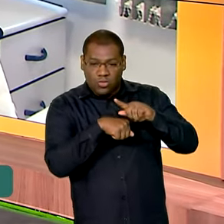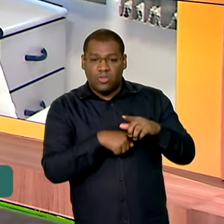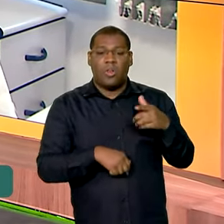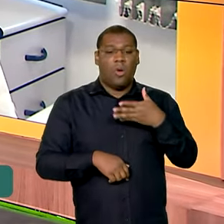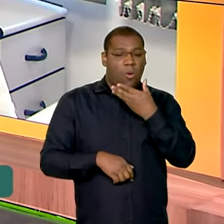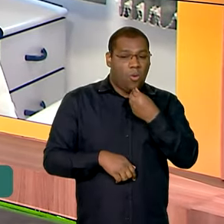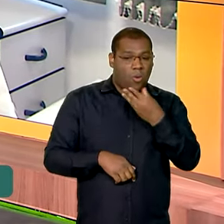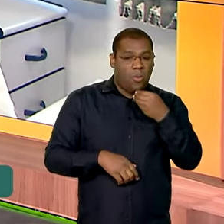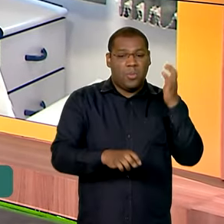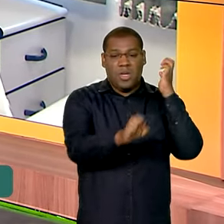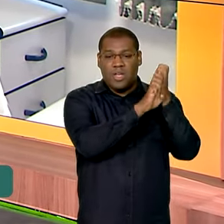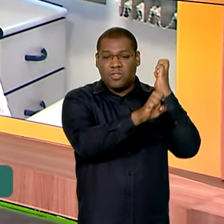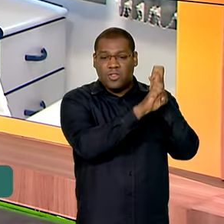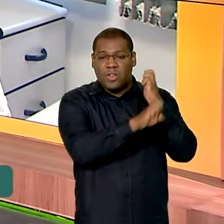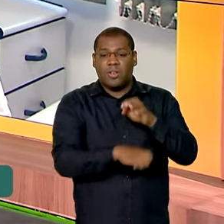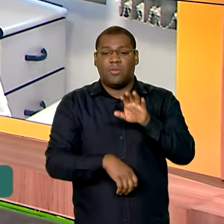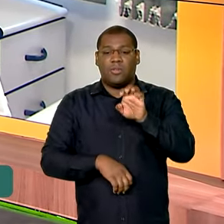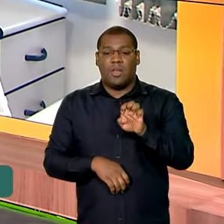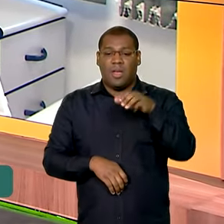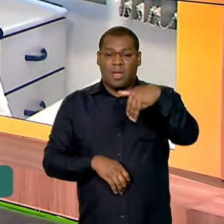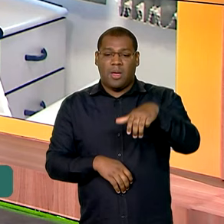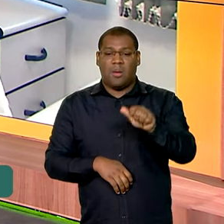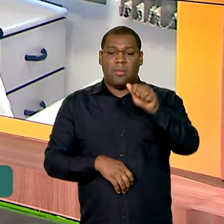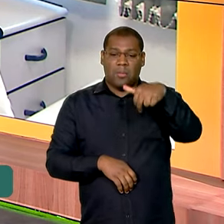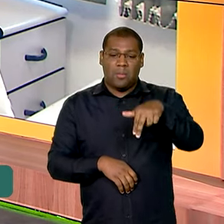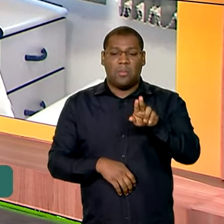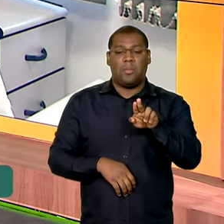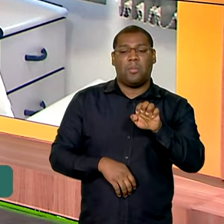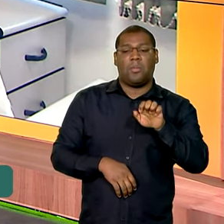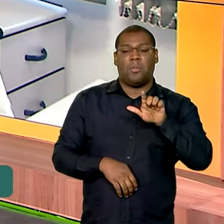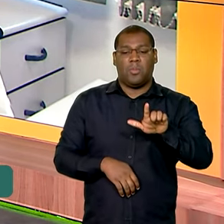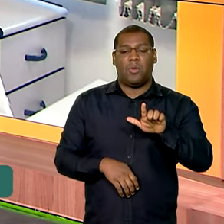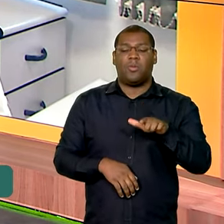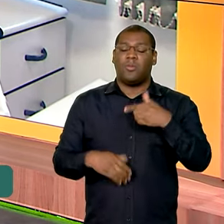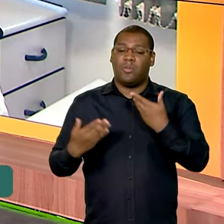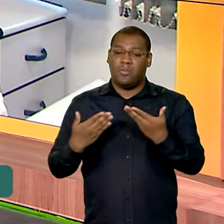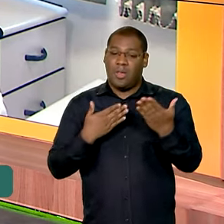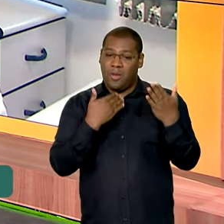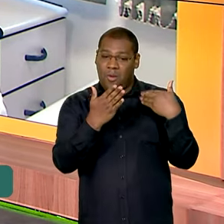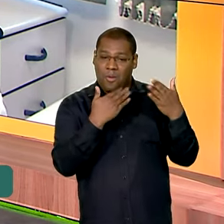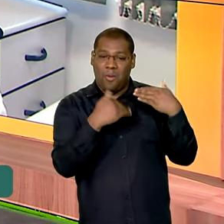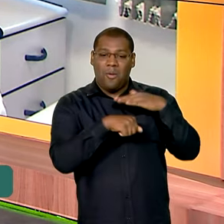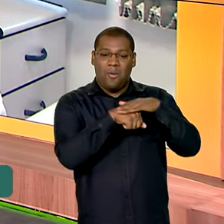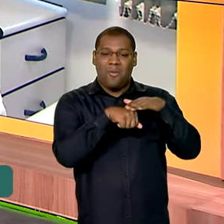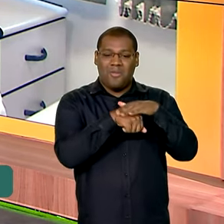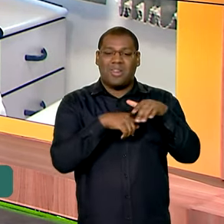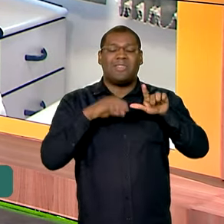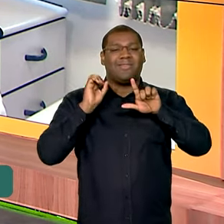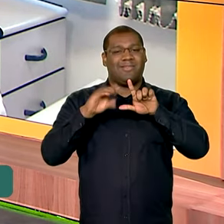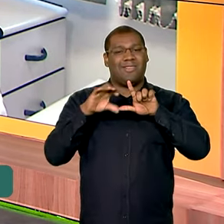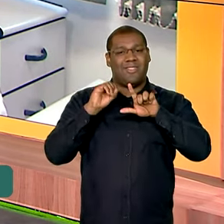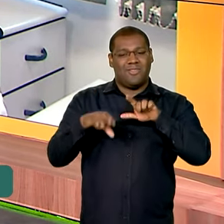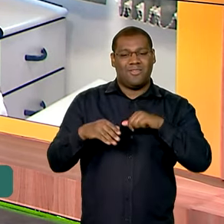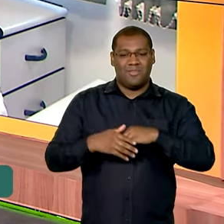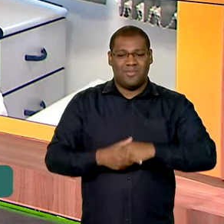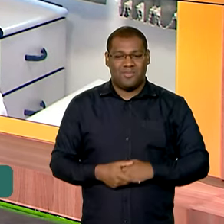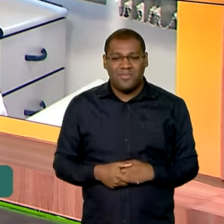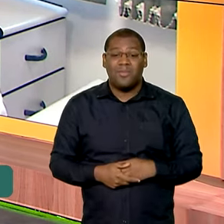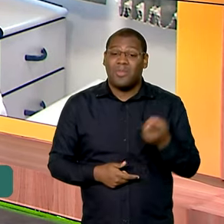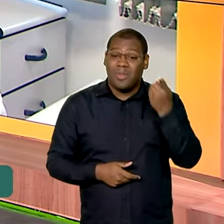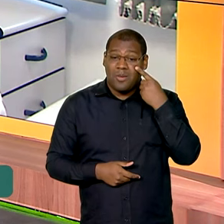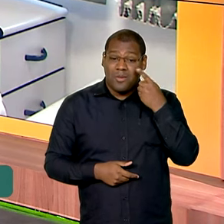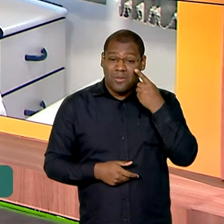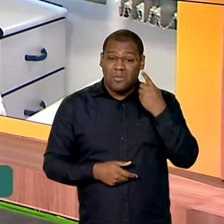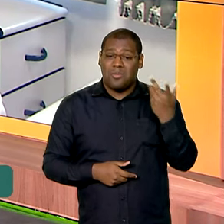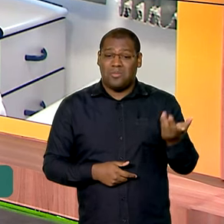hidrólogo Emanuel Duarte Silva. É com ele que conversamos agora ao vivo para poder entender melhor as causas desse